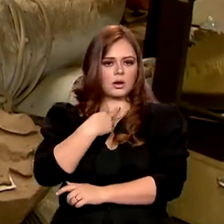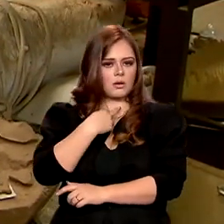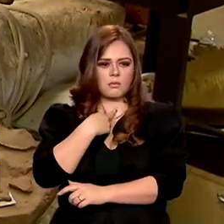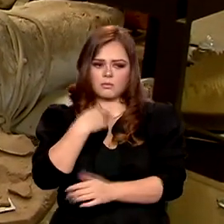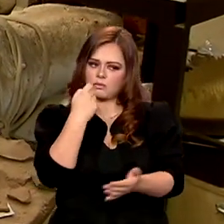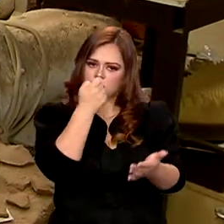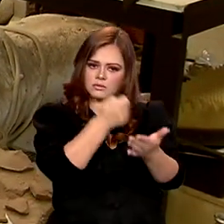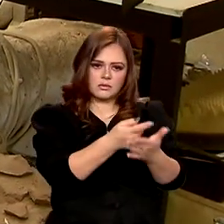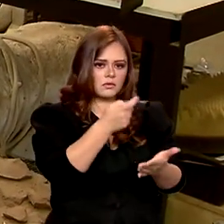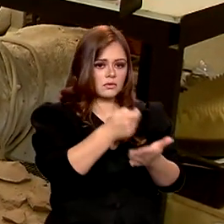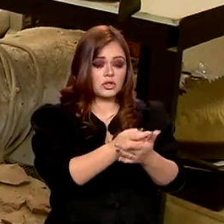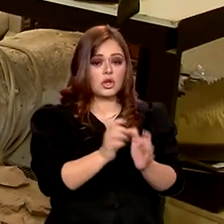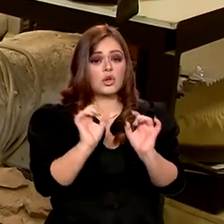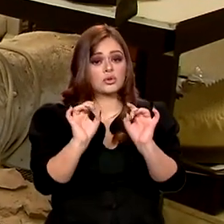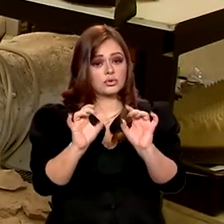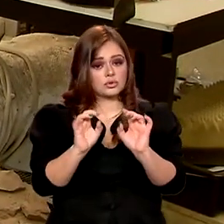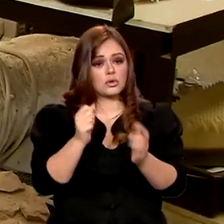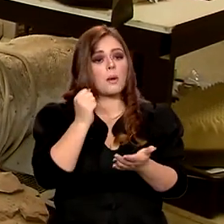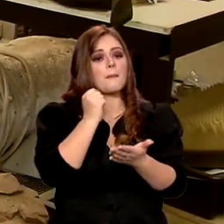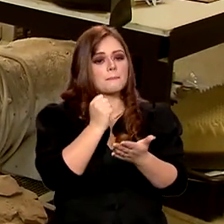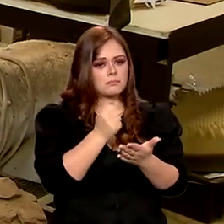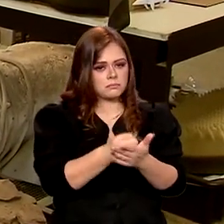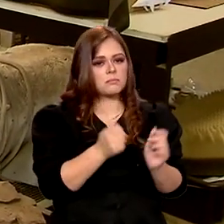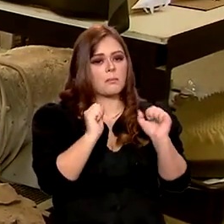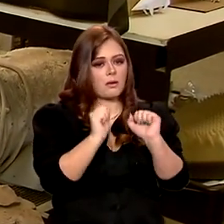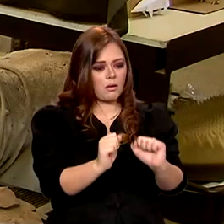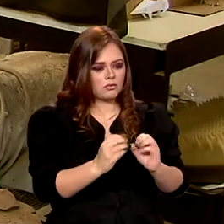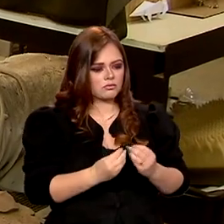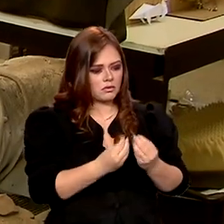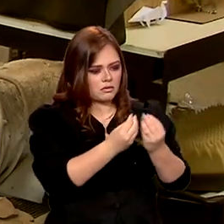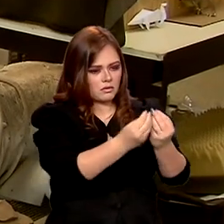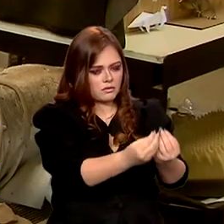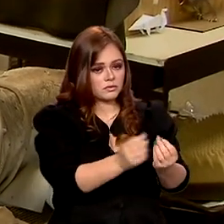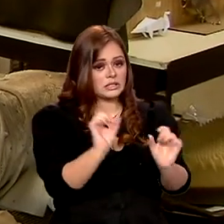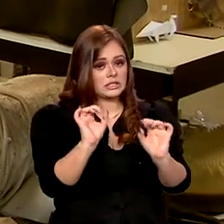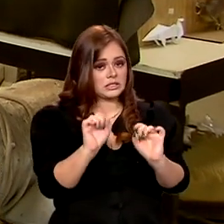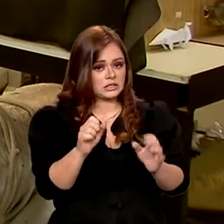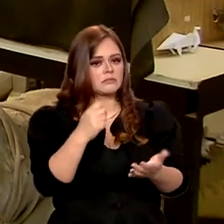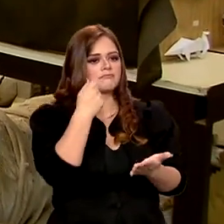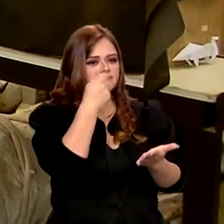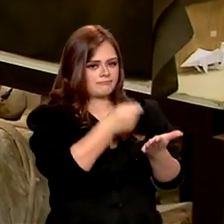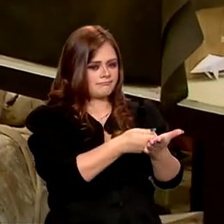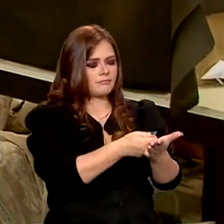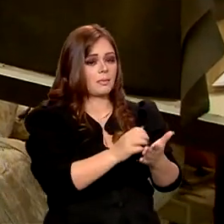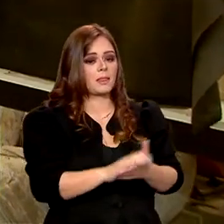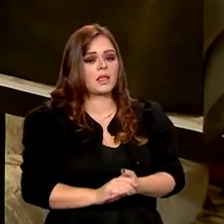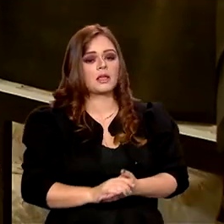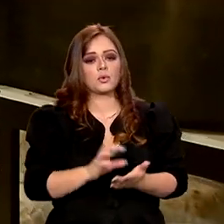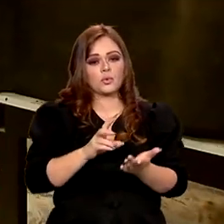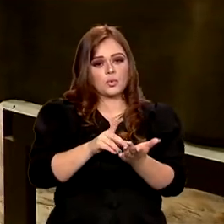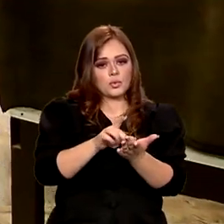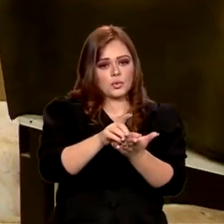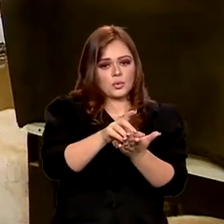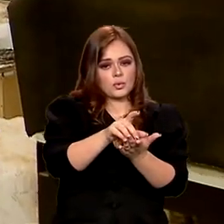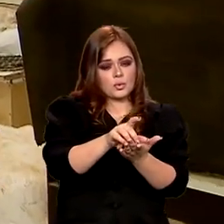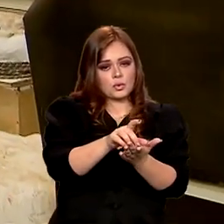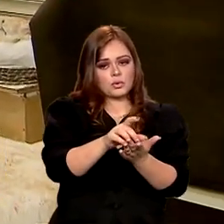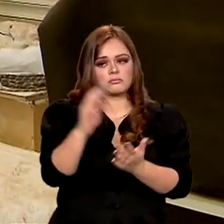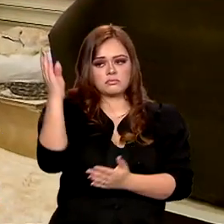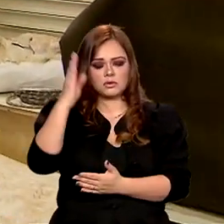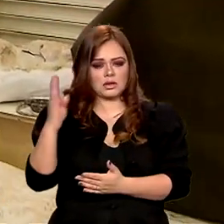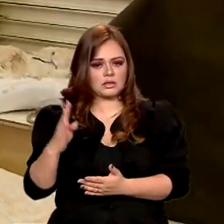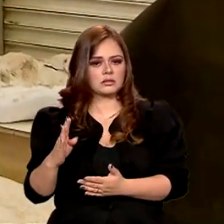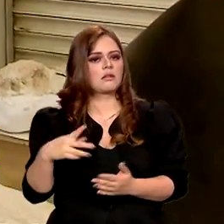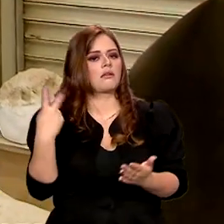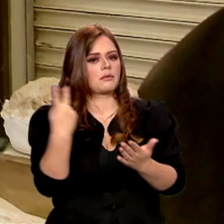e só podem ser exportados com autorização. As devoluções de fósseis brasileiros que foram retirados de forma ilegal